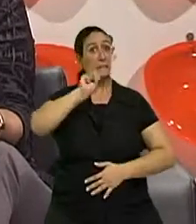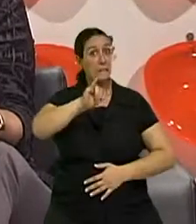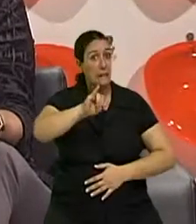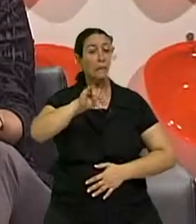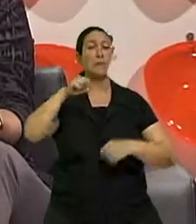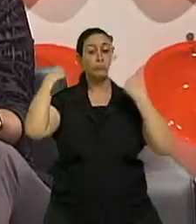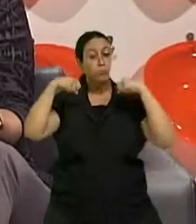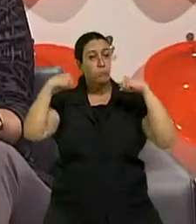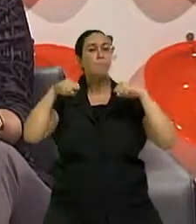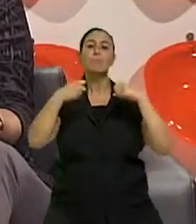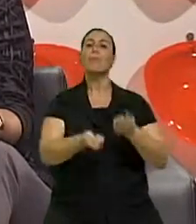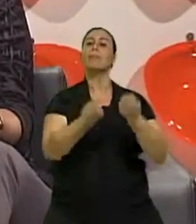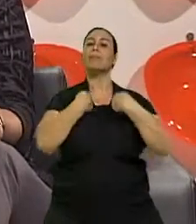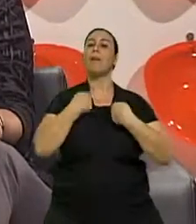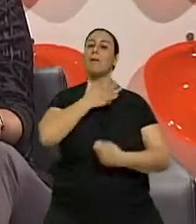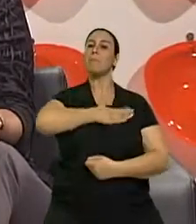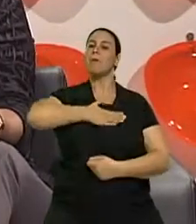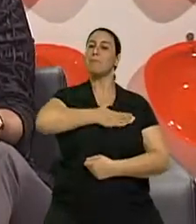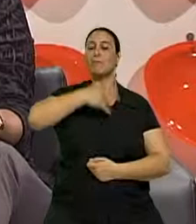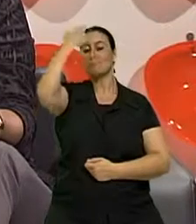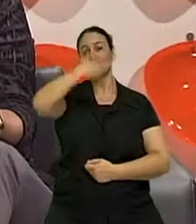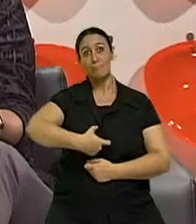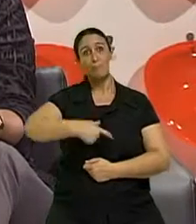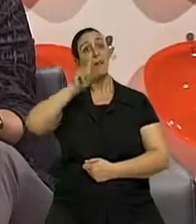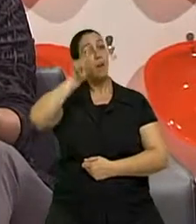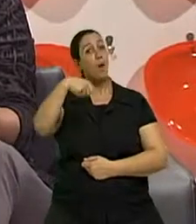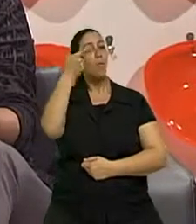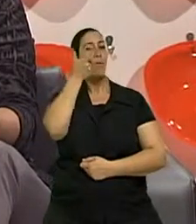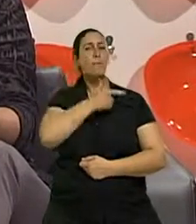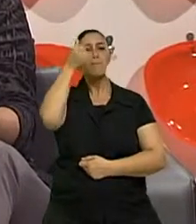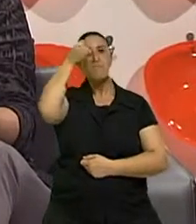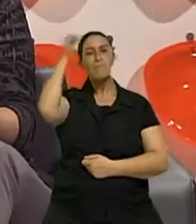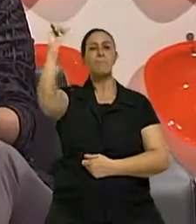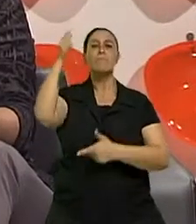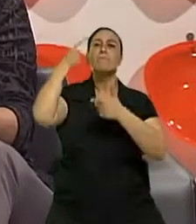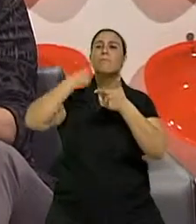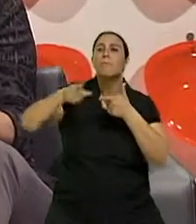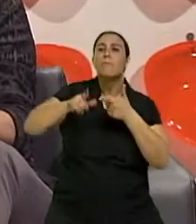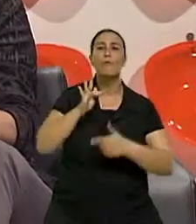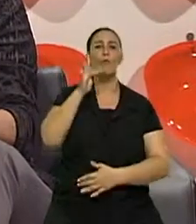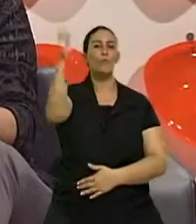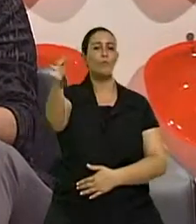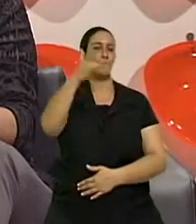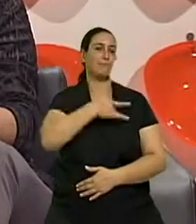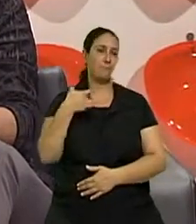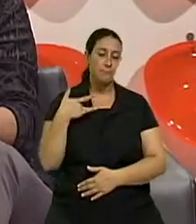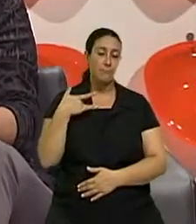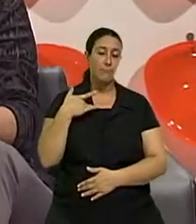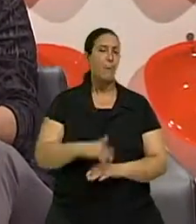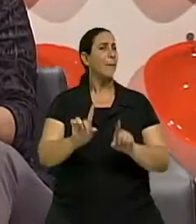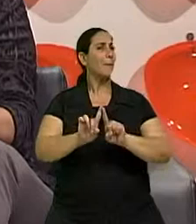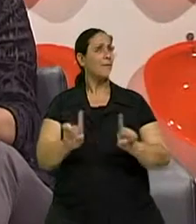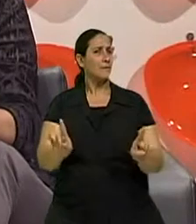que nos dão o prazer que pode ser um forte aliado na prevenção de doenças futuras. Mas uma questão fica no ar.